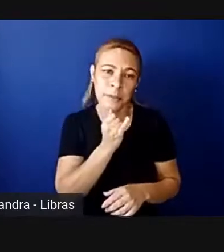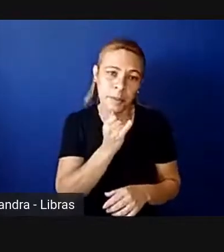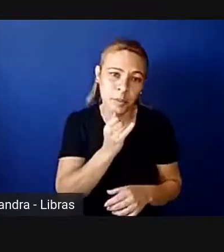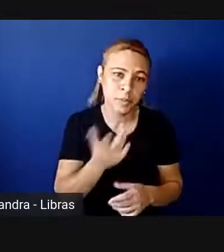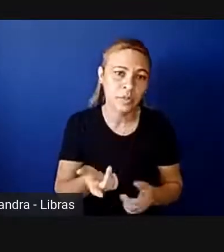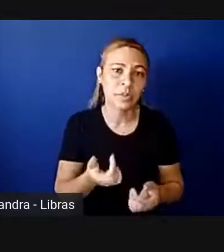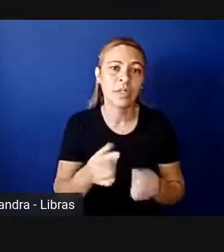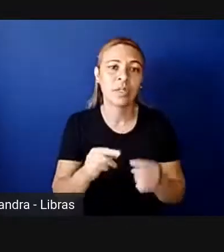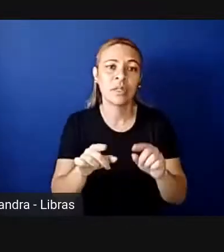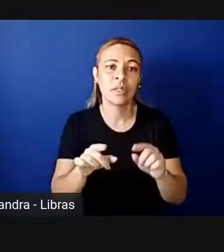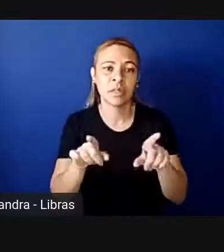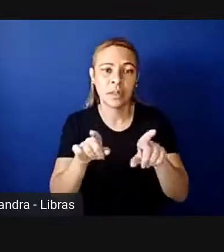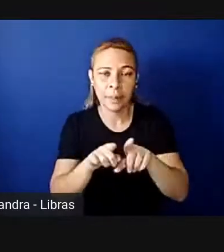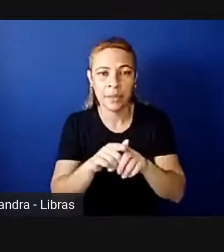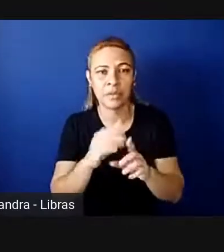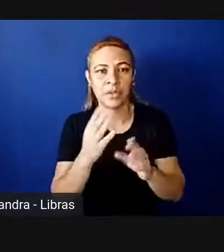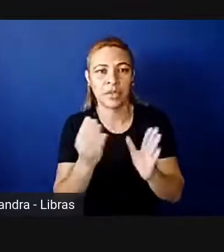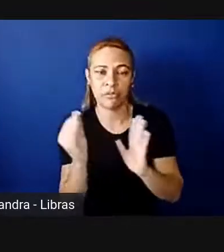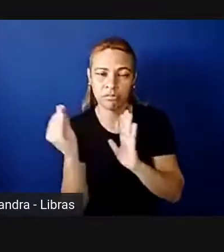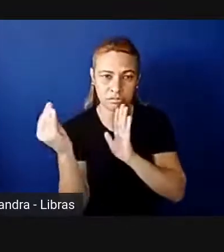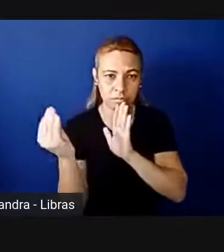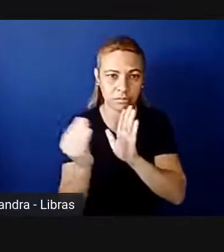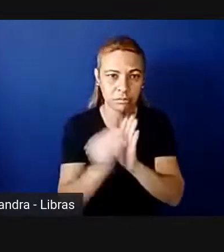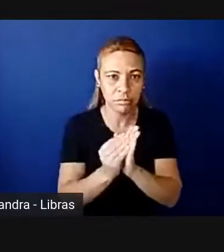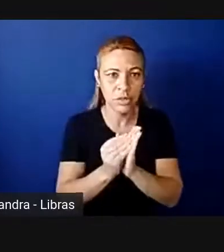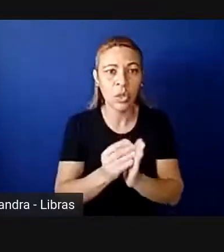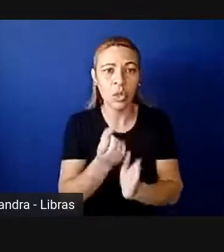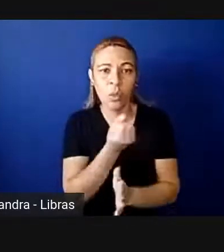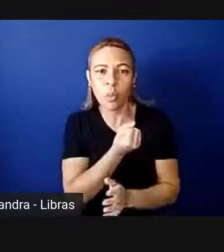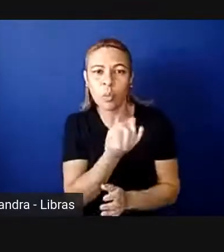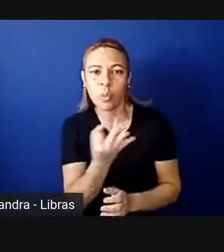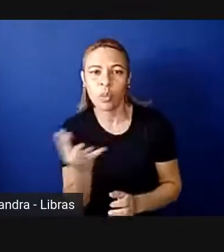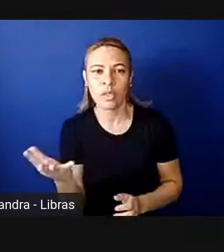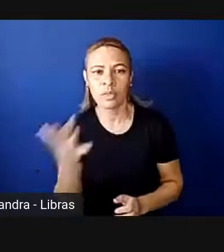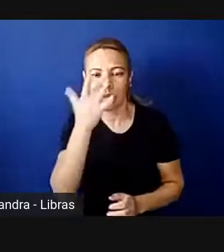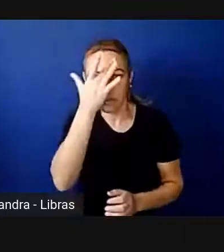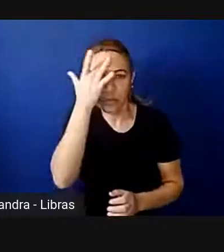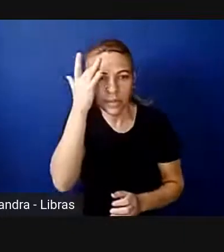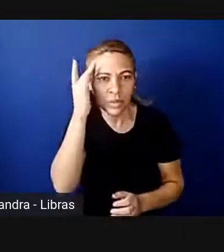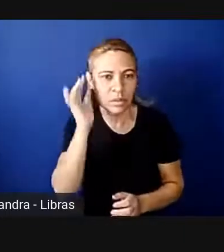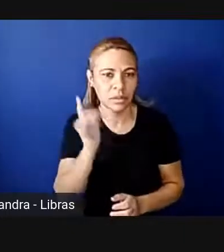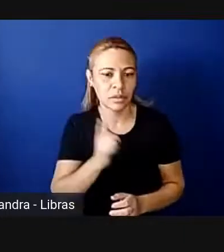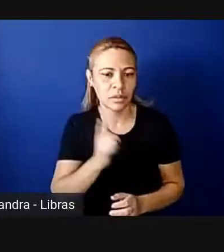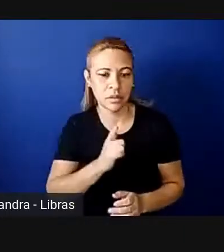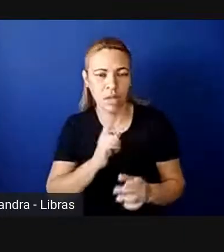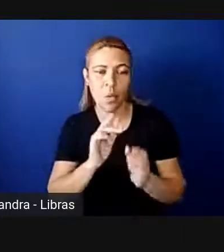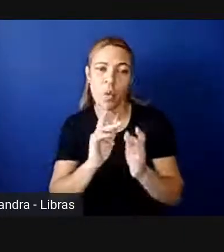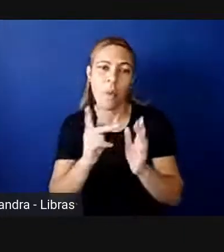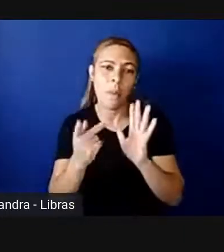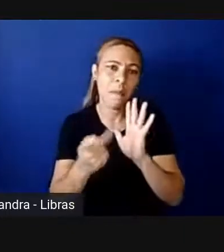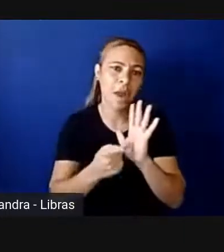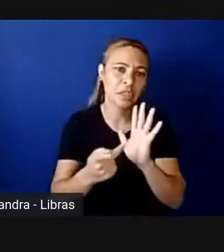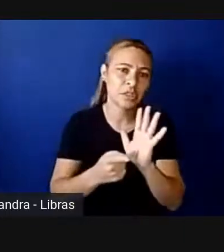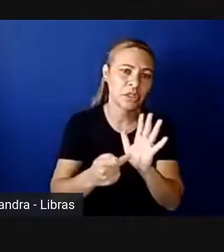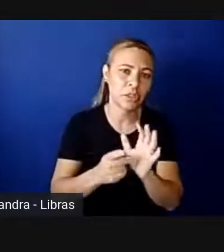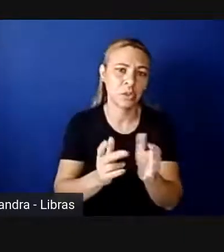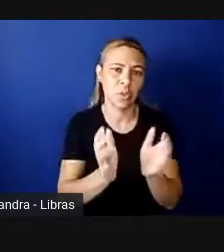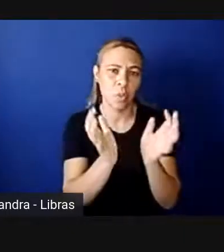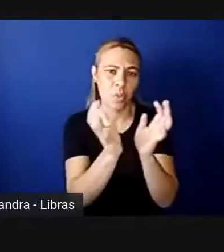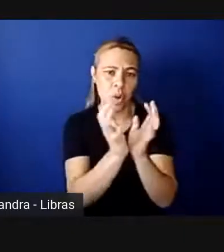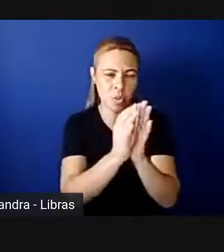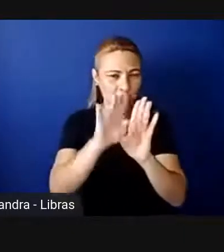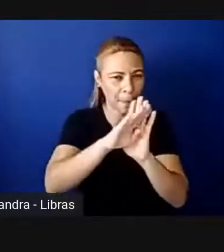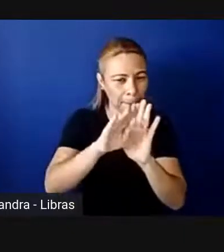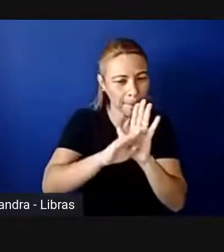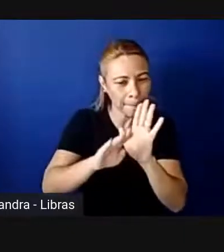estabelece que daquele número de candidatos que um partido ou uma lista de candidatos lança,